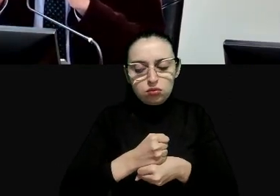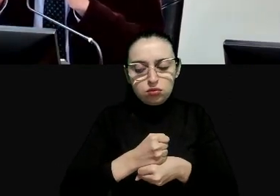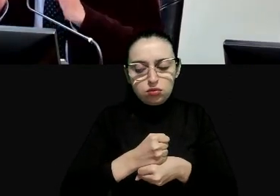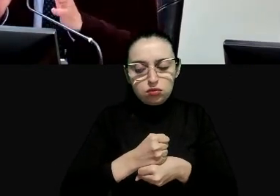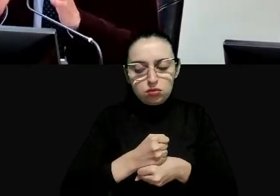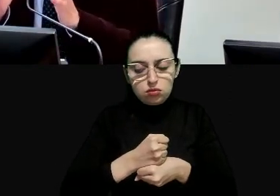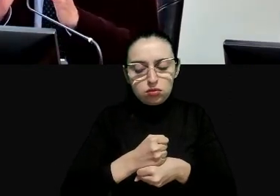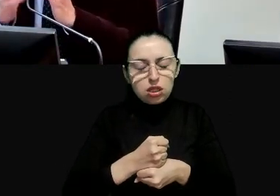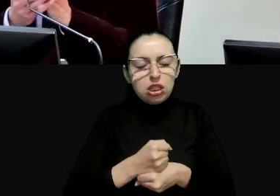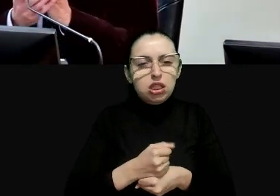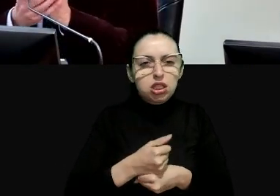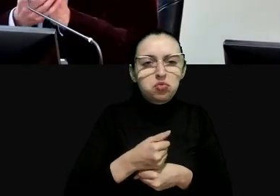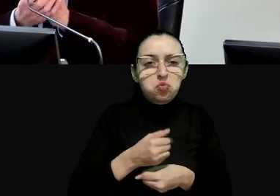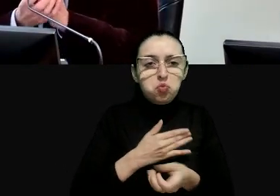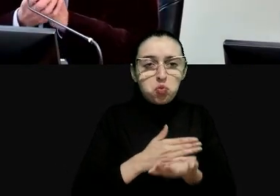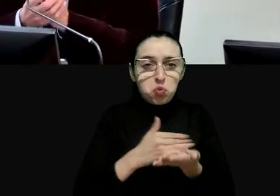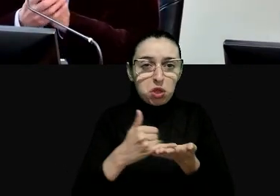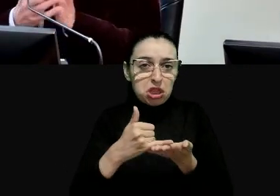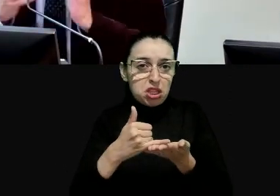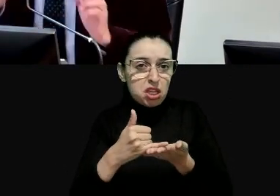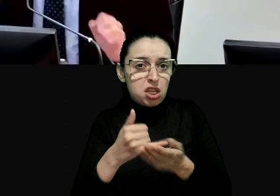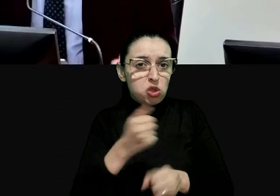finais dos anos 70